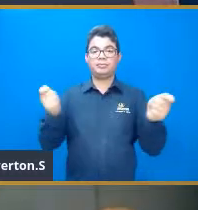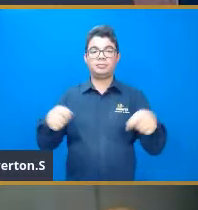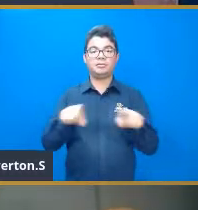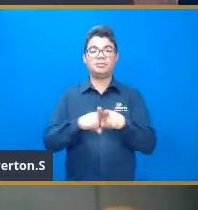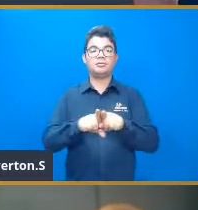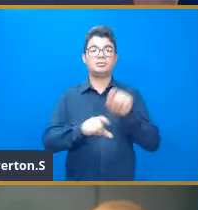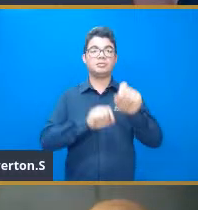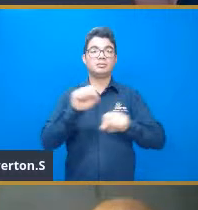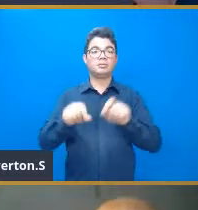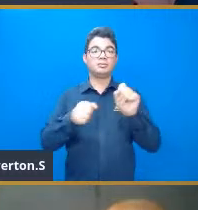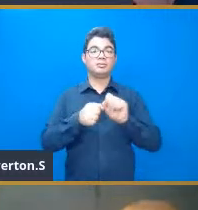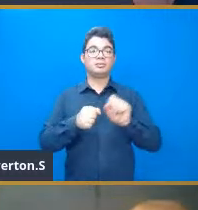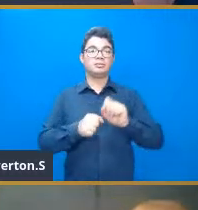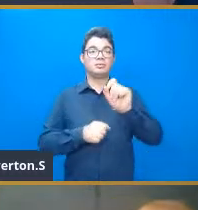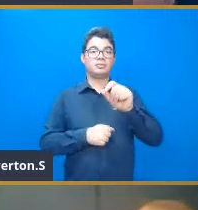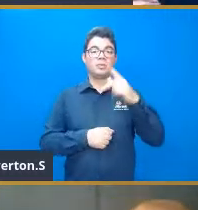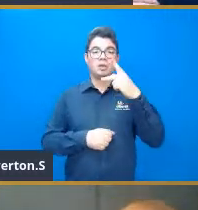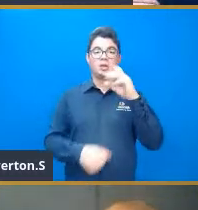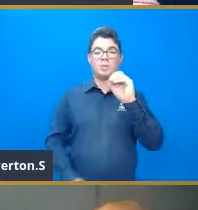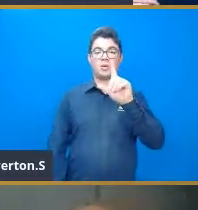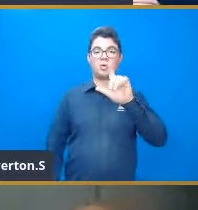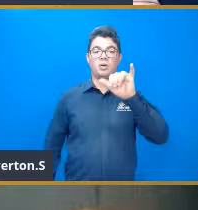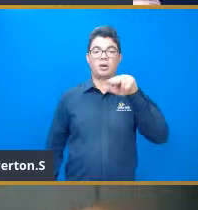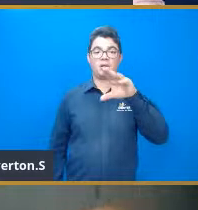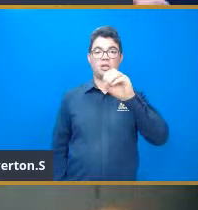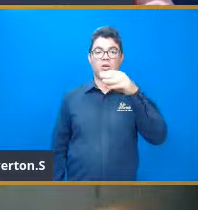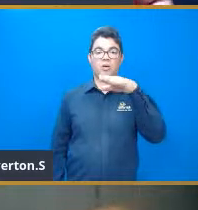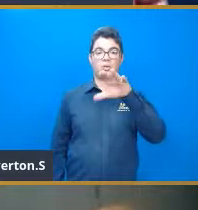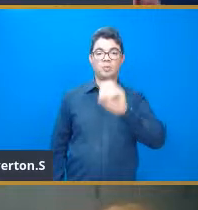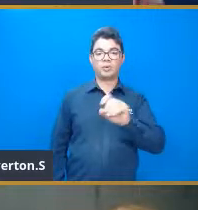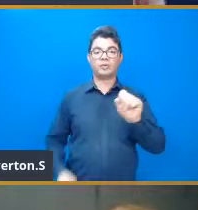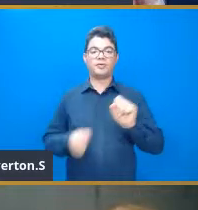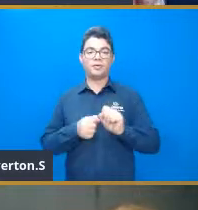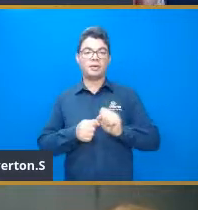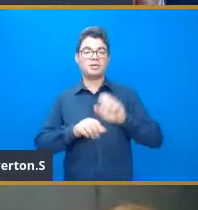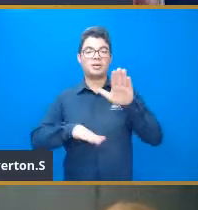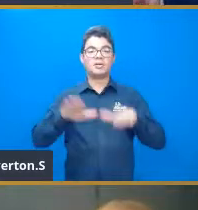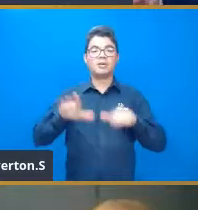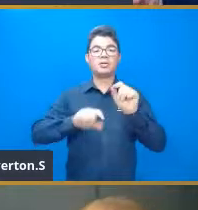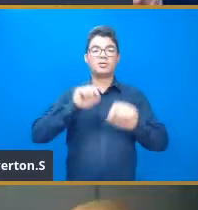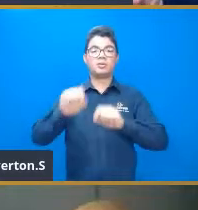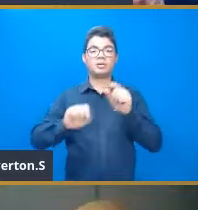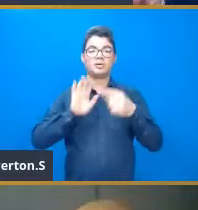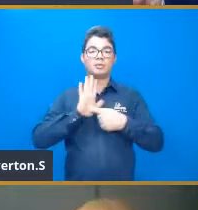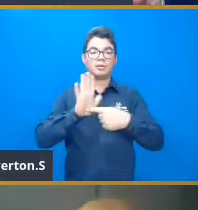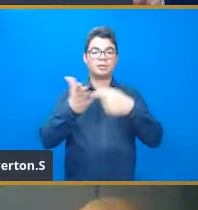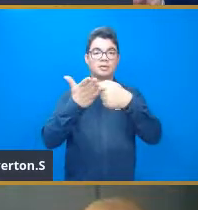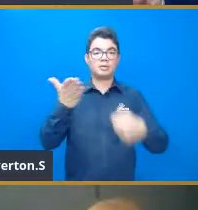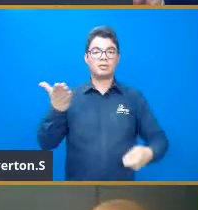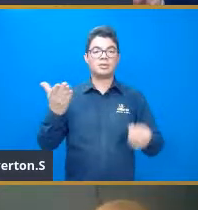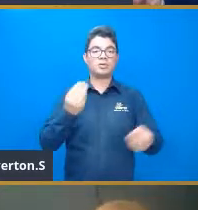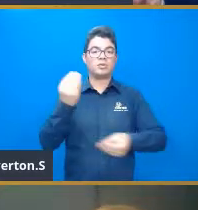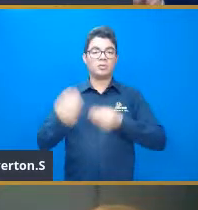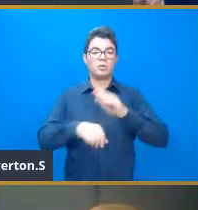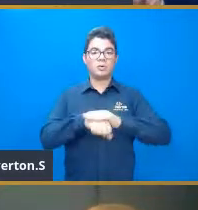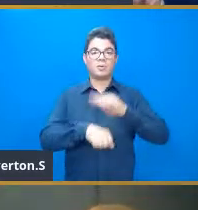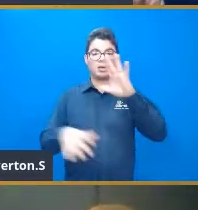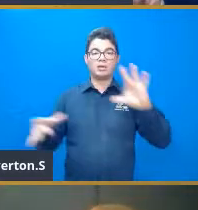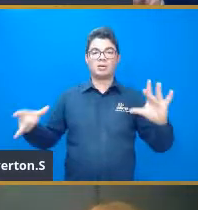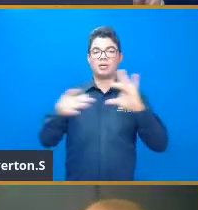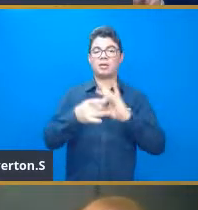Então, se a gente usar um polinômio, fizer ali a interpolação, às vezes ele não vai estar descrevendo de uma forma mais coerente